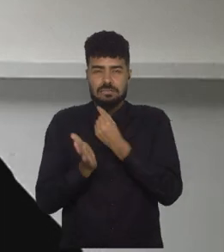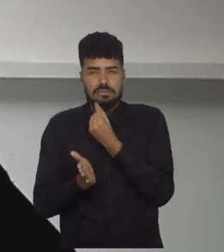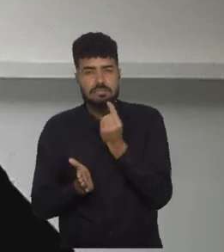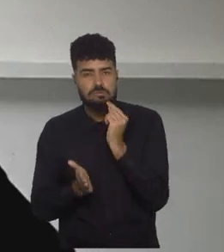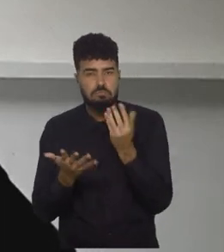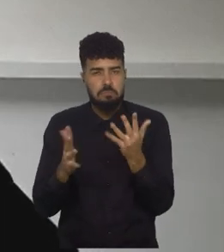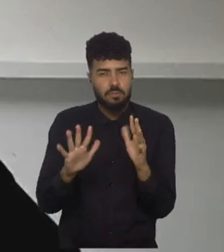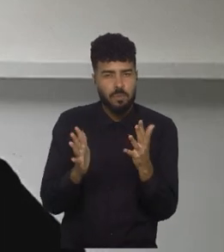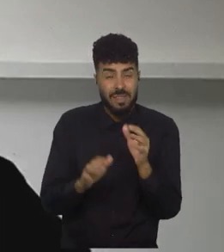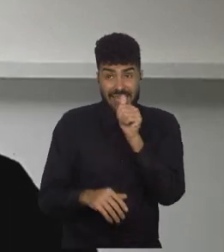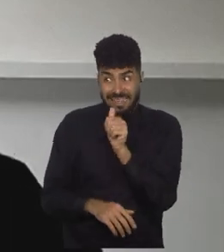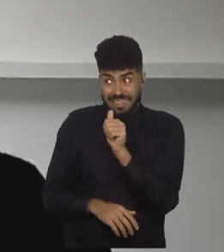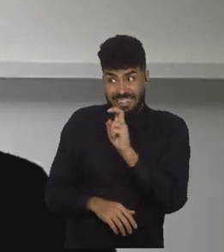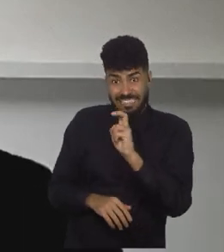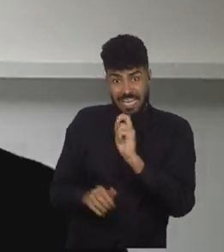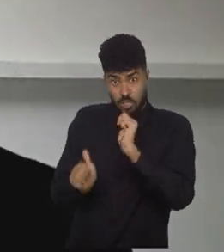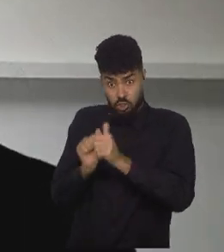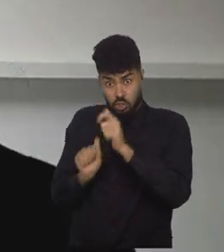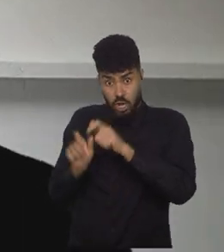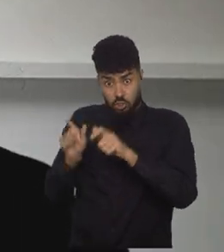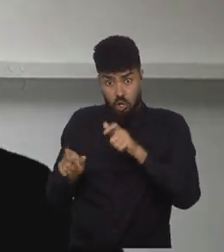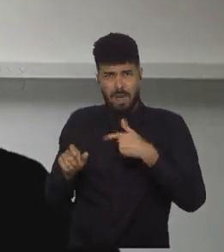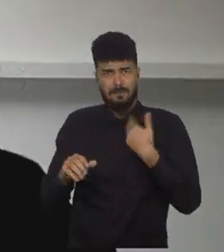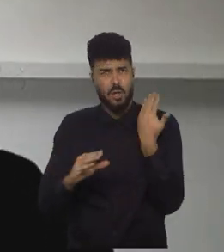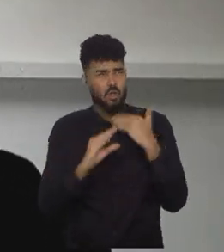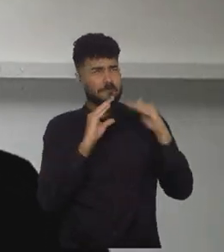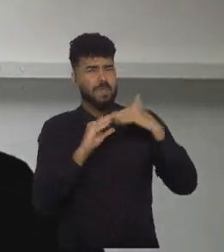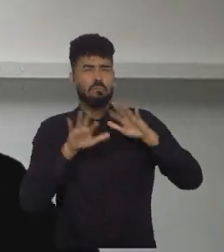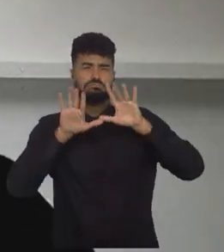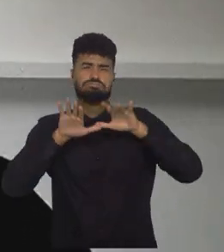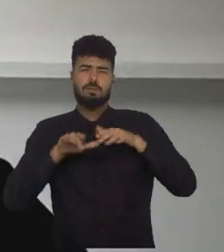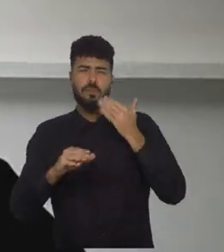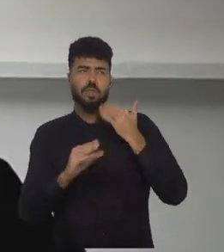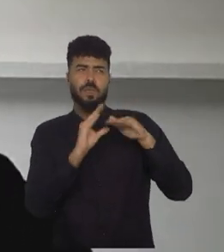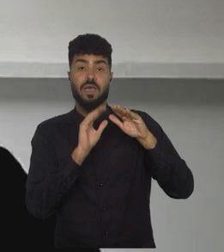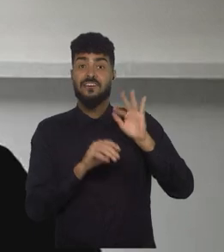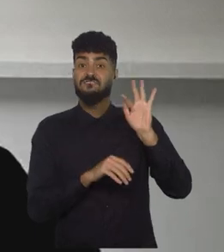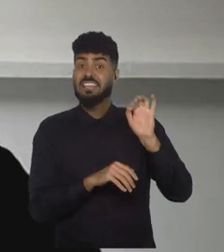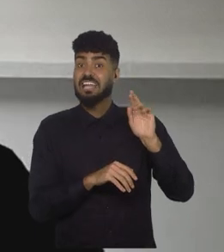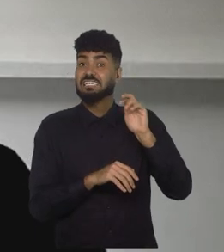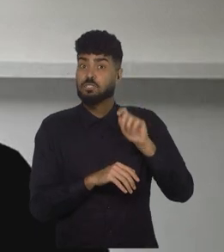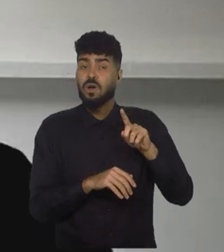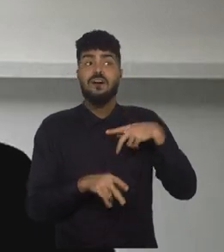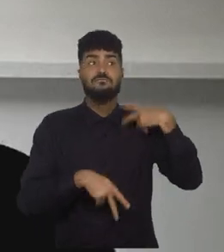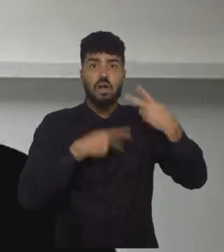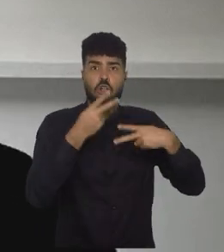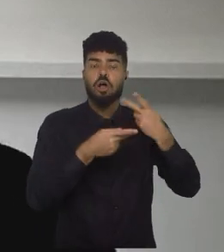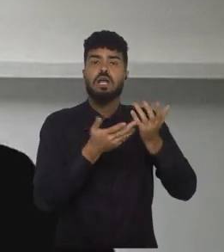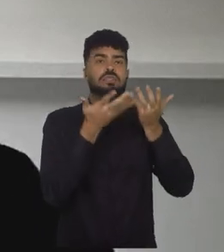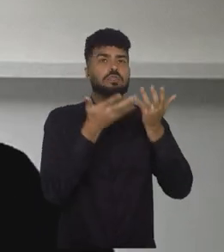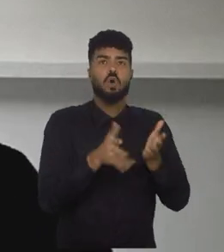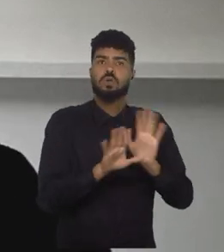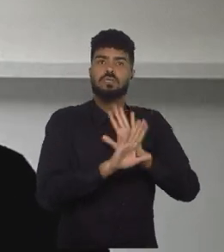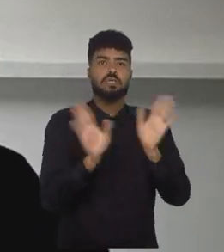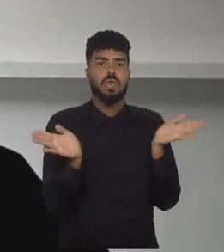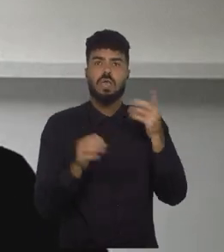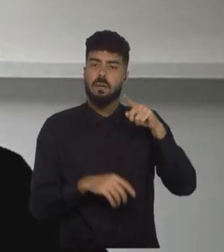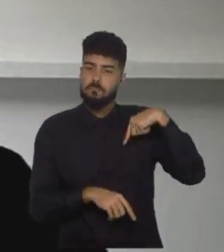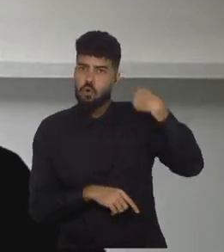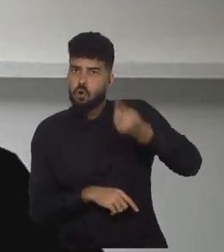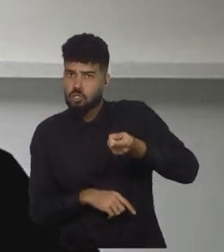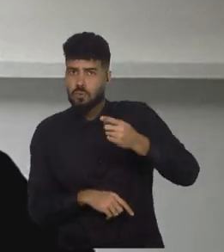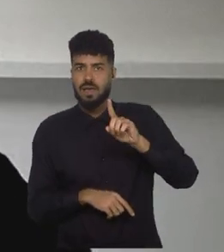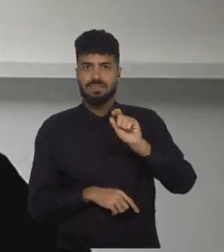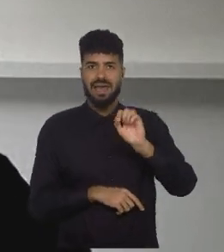ou menos, 15 jogadoras enviaram e-mails à federação, alegando que não gostariam de ser convocados para a próxima